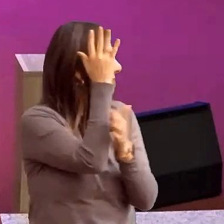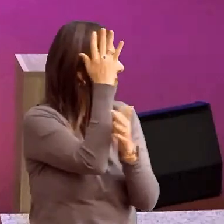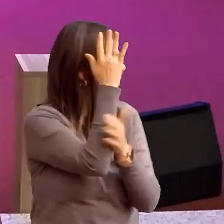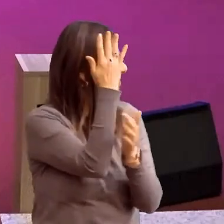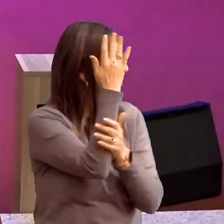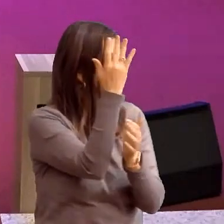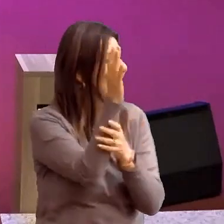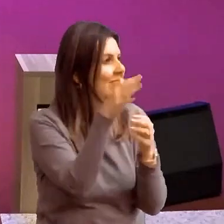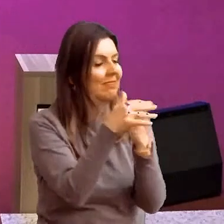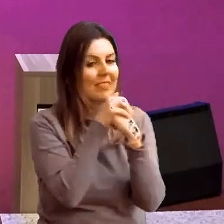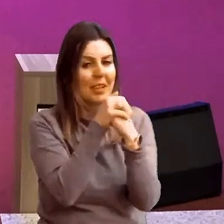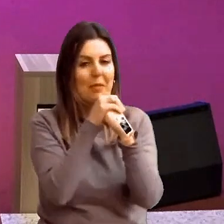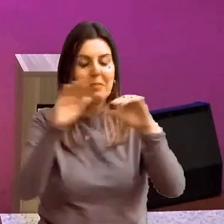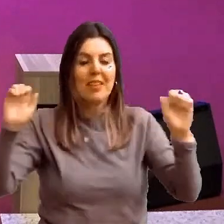Amém? Glória a Deus.